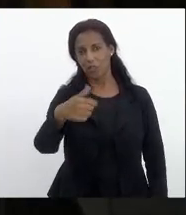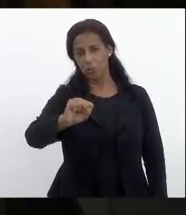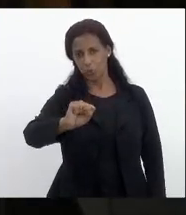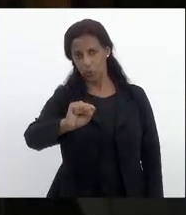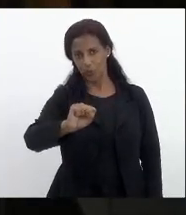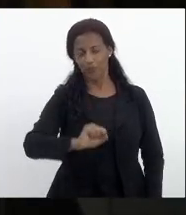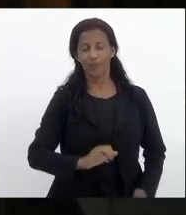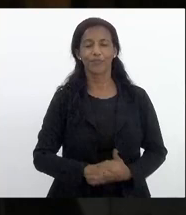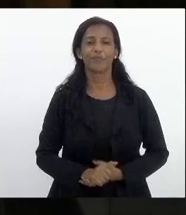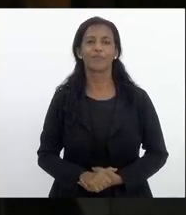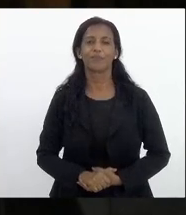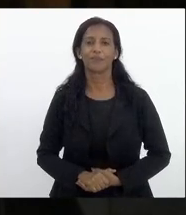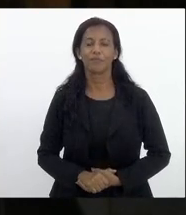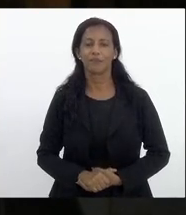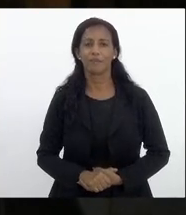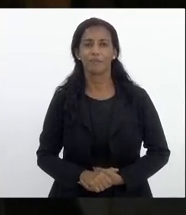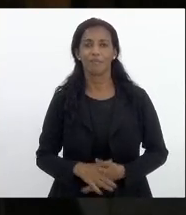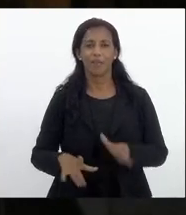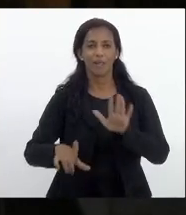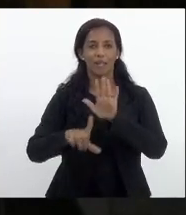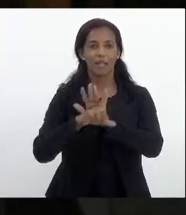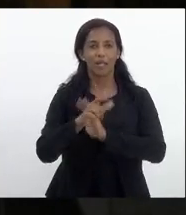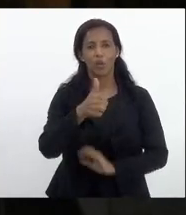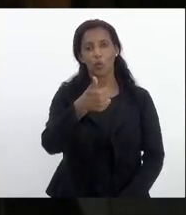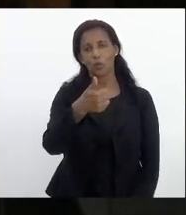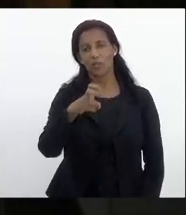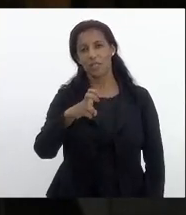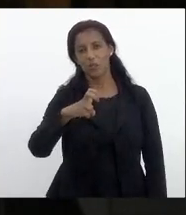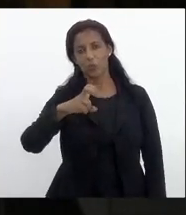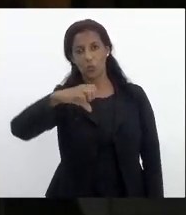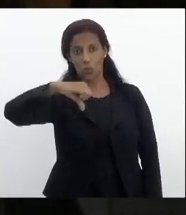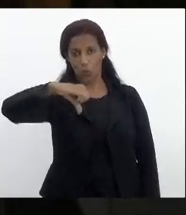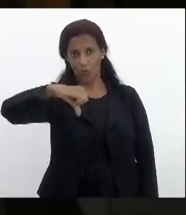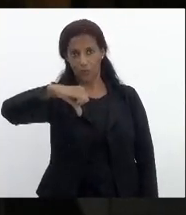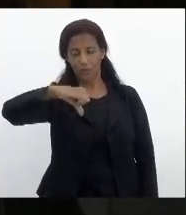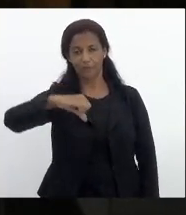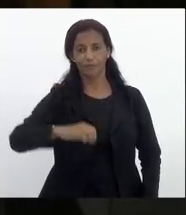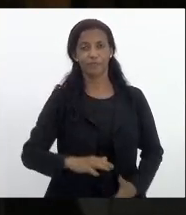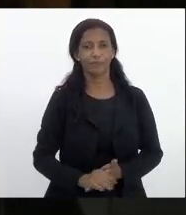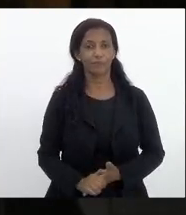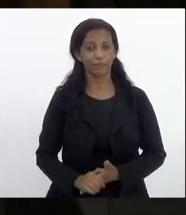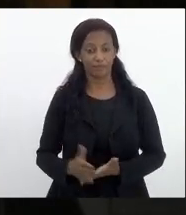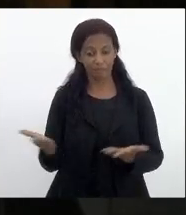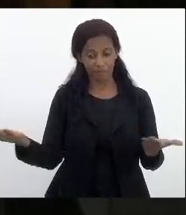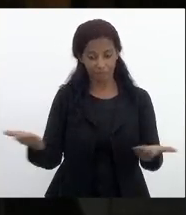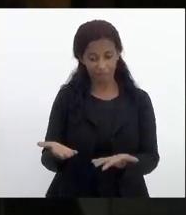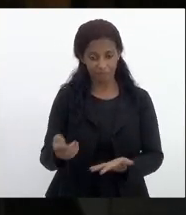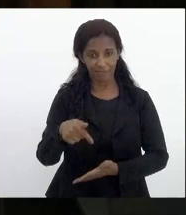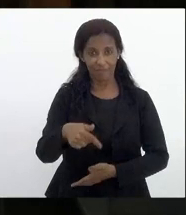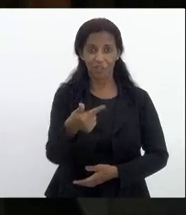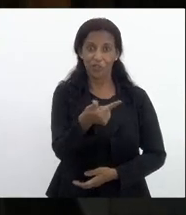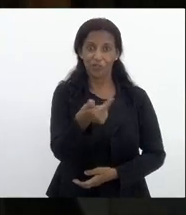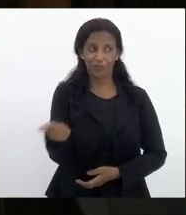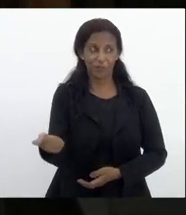e da lei 159 é agora de 21